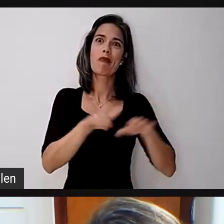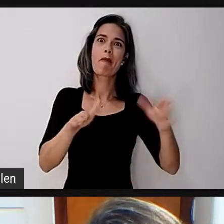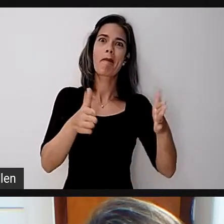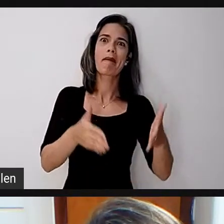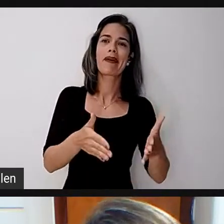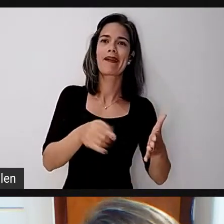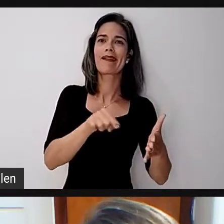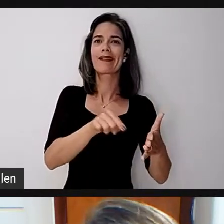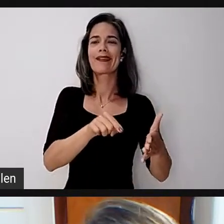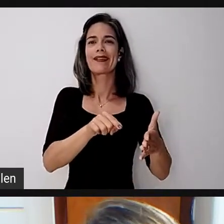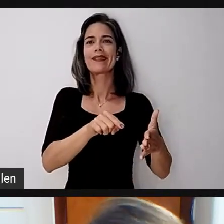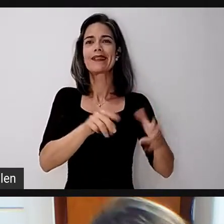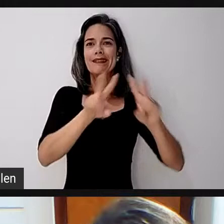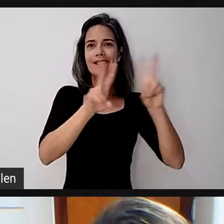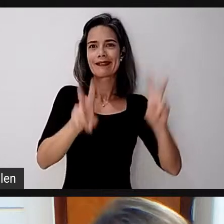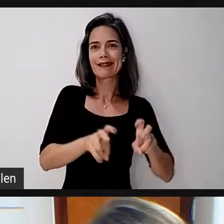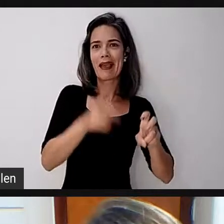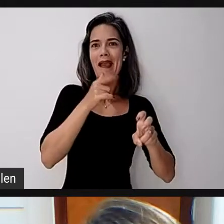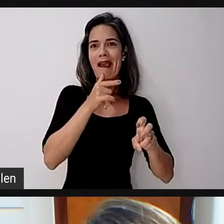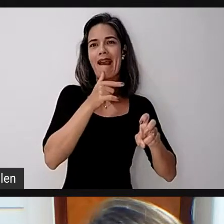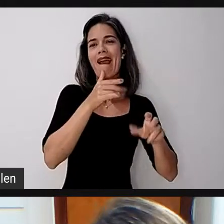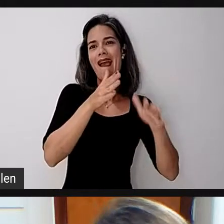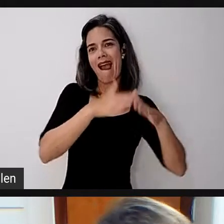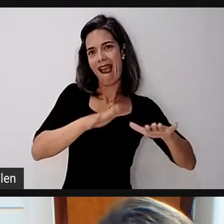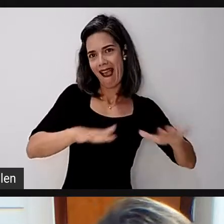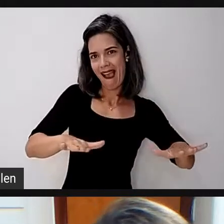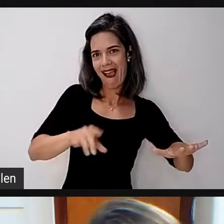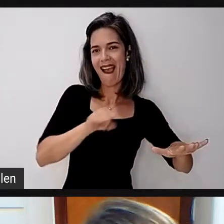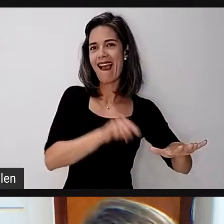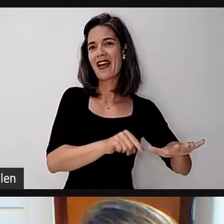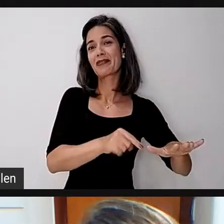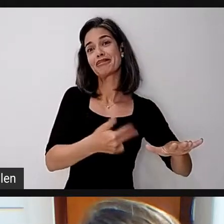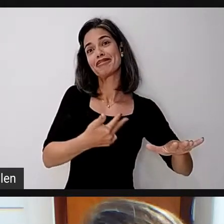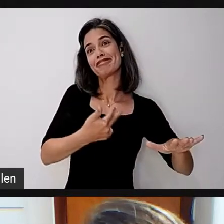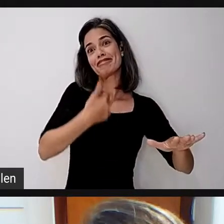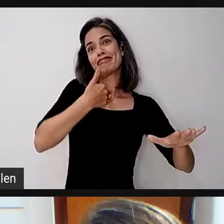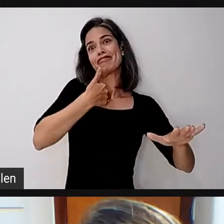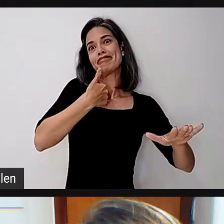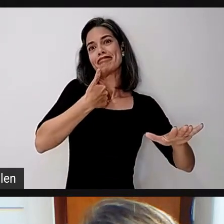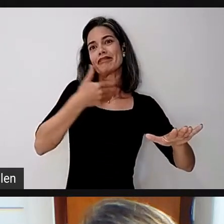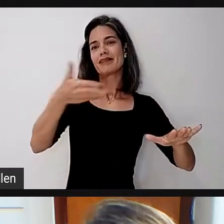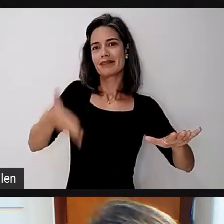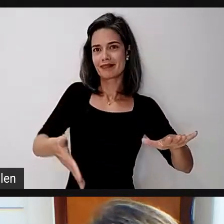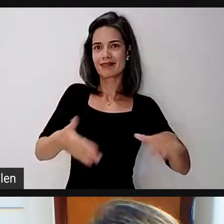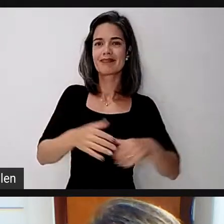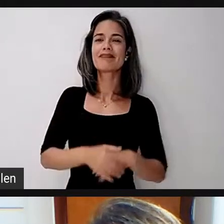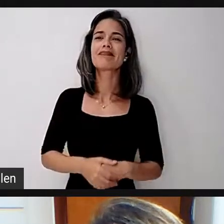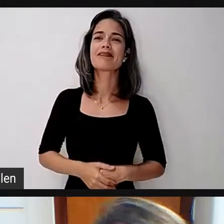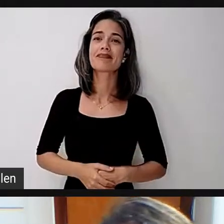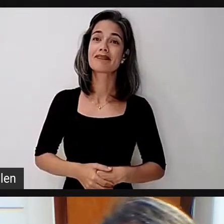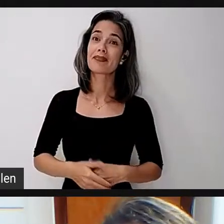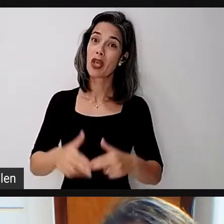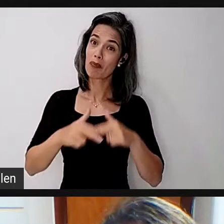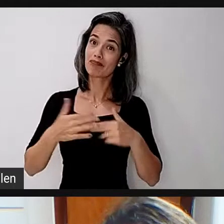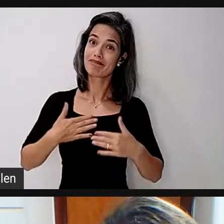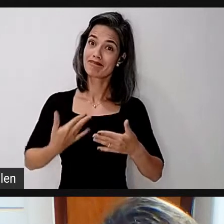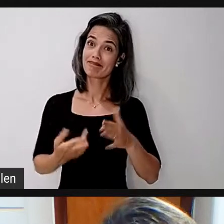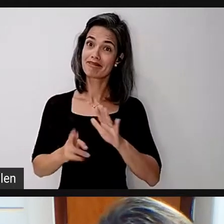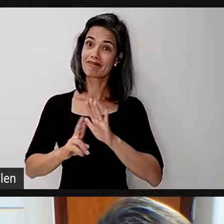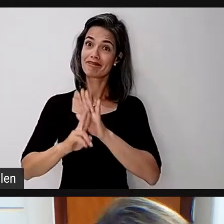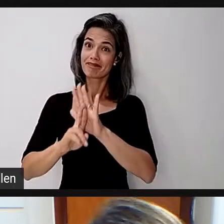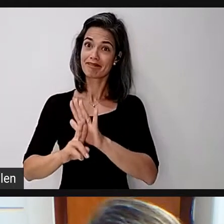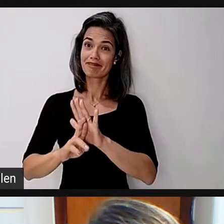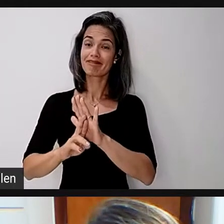dos oceanos, enfim, uma mesa bastante interessante, mas, então, por isso ele pediu que eu representasse, né? Bom, vale